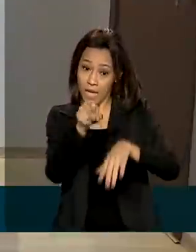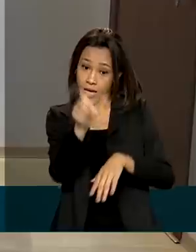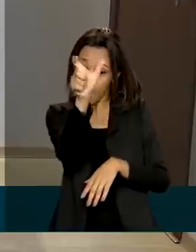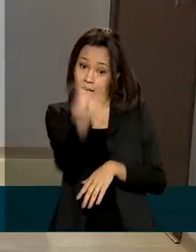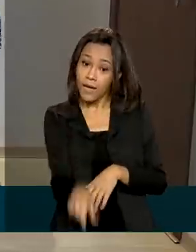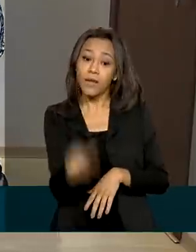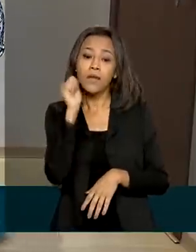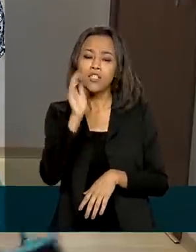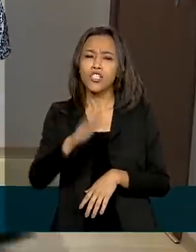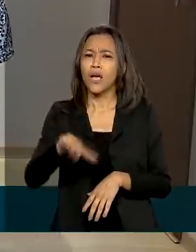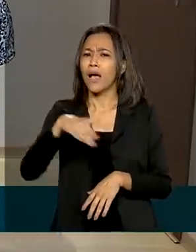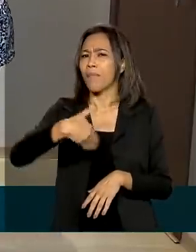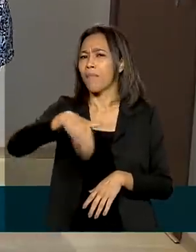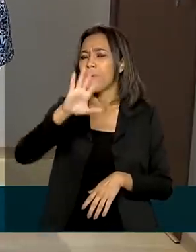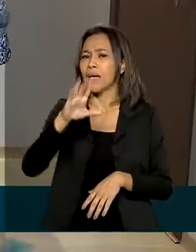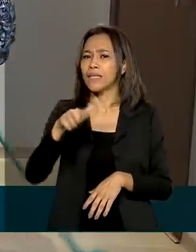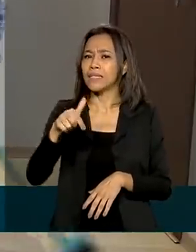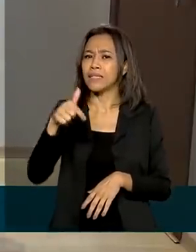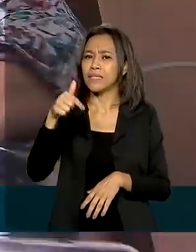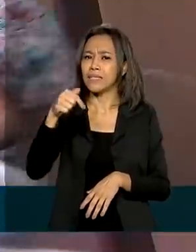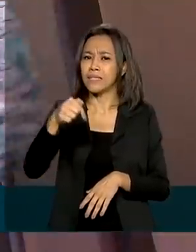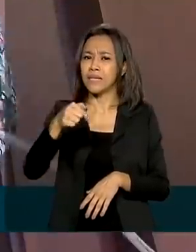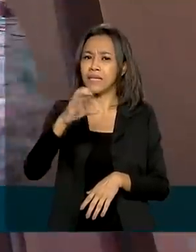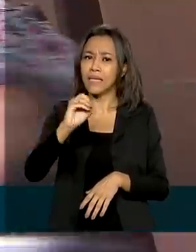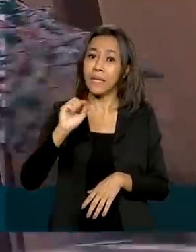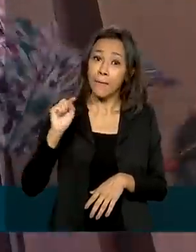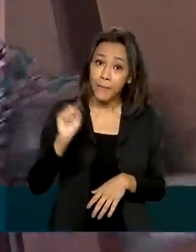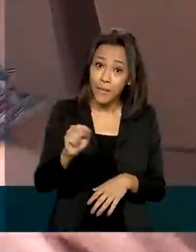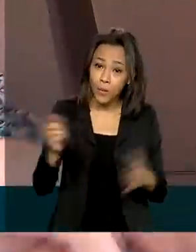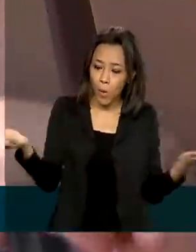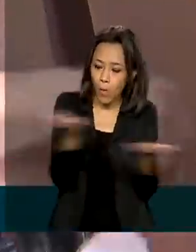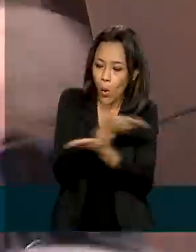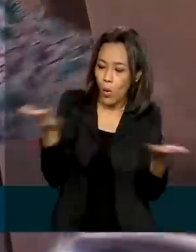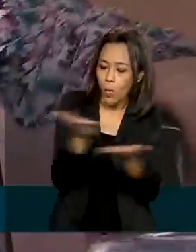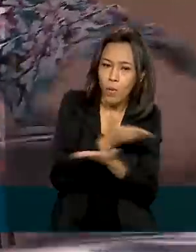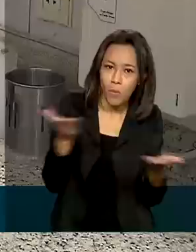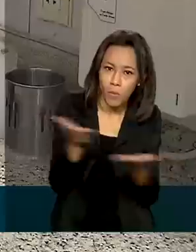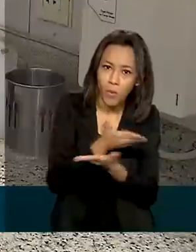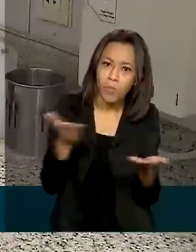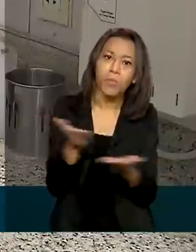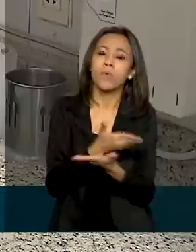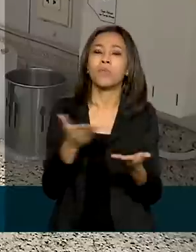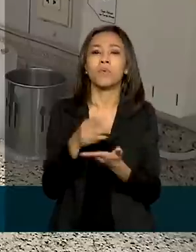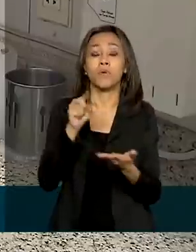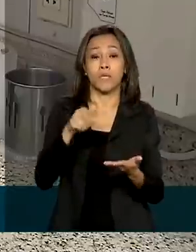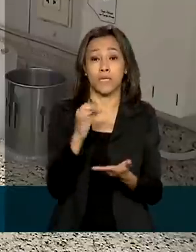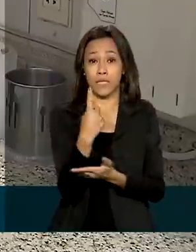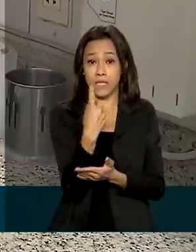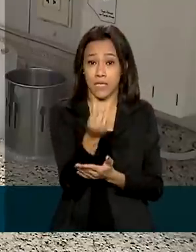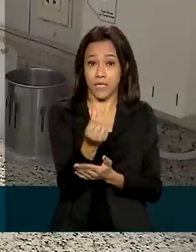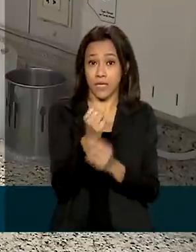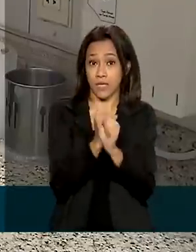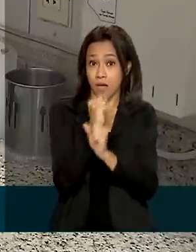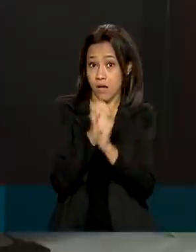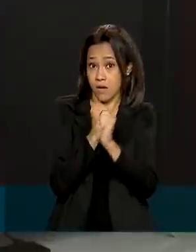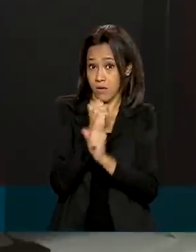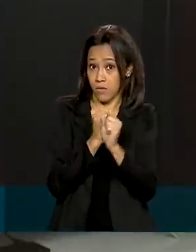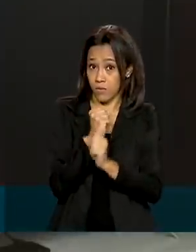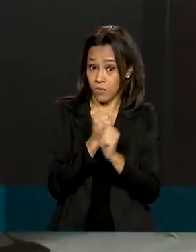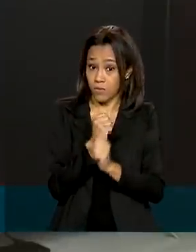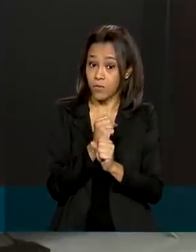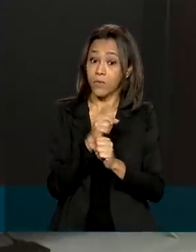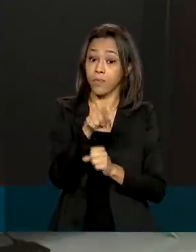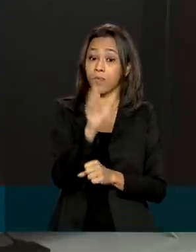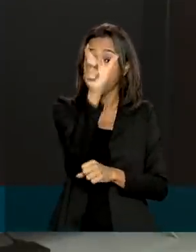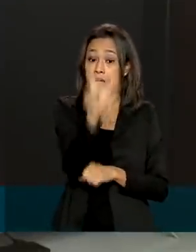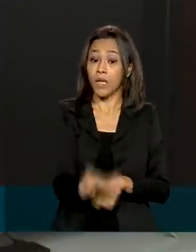em mais de 70 mil intermediações entre patrões e empregados nos 16 anos de existência. Para o